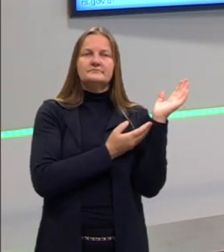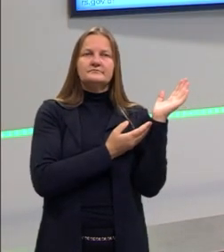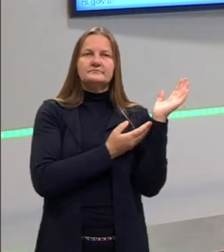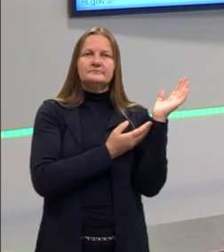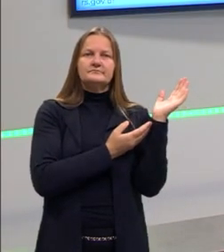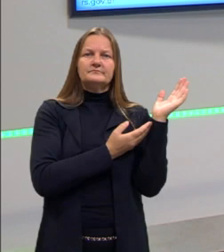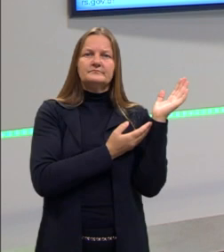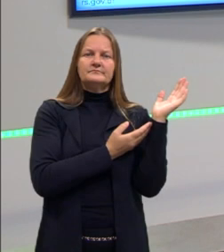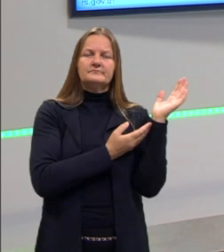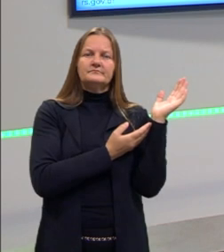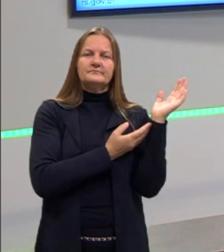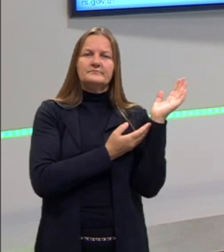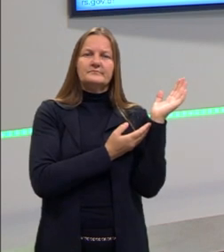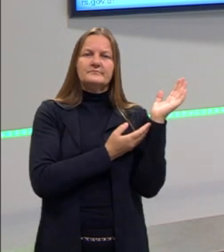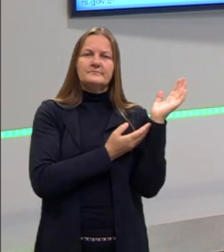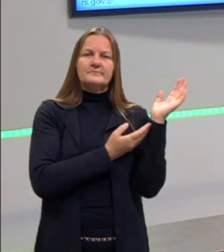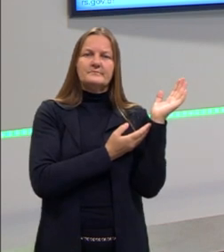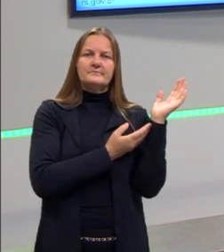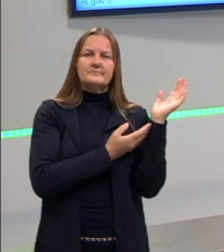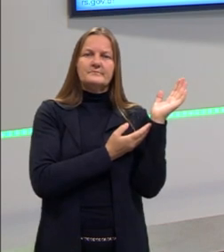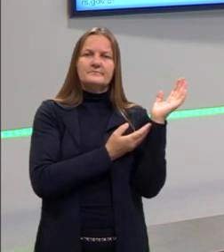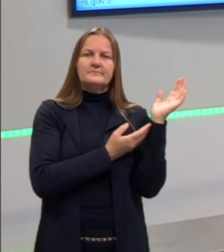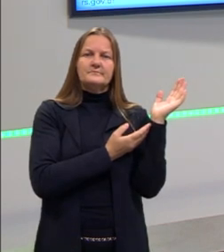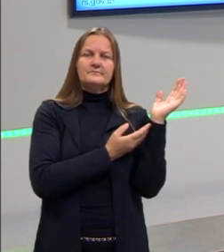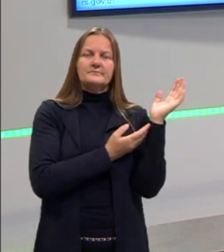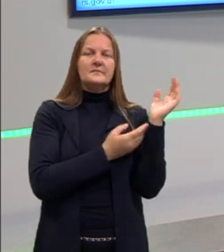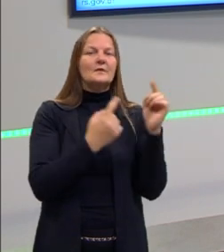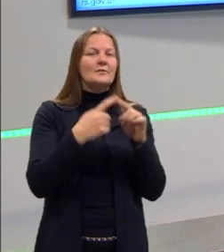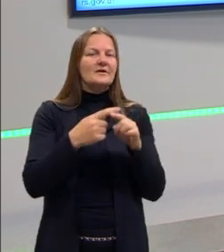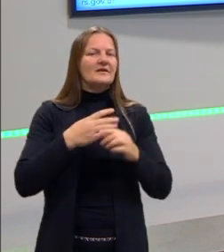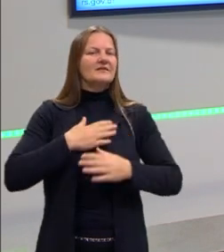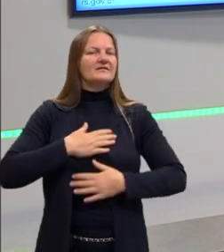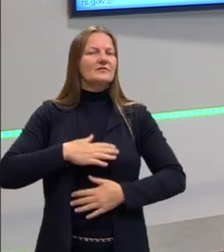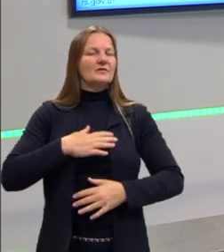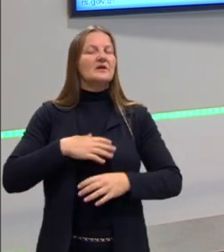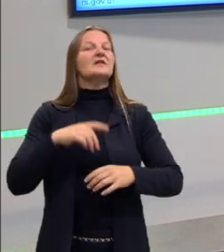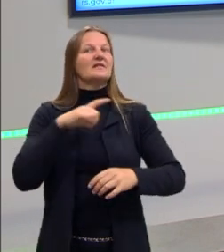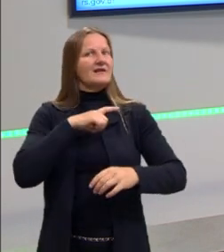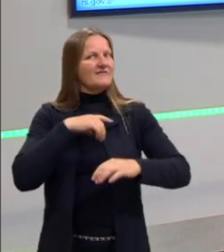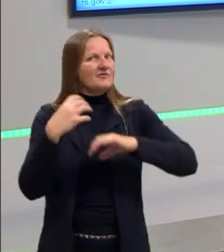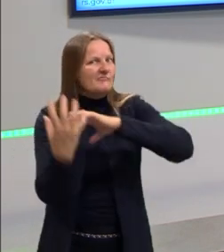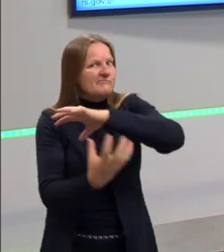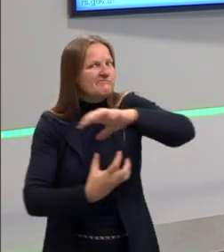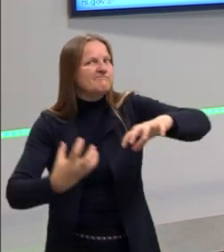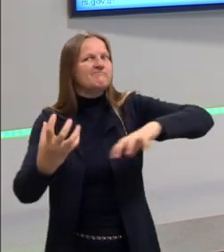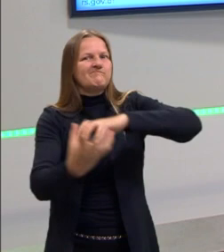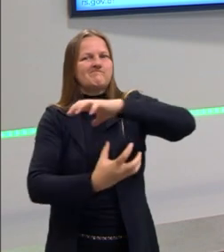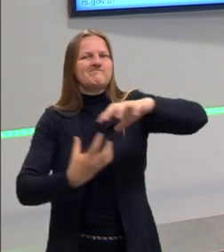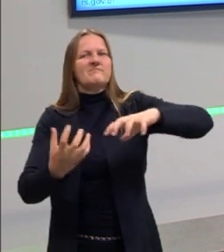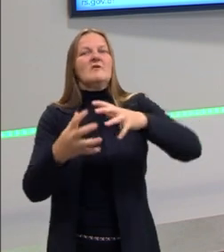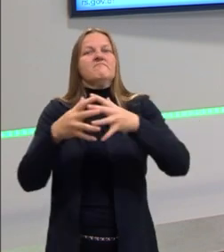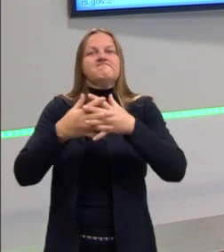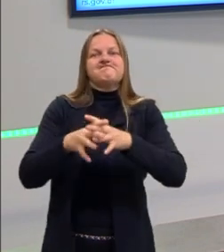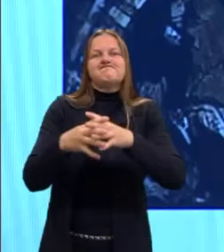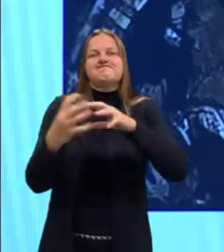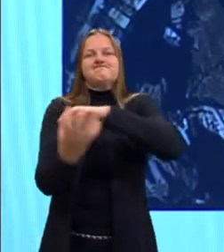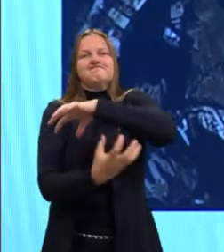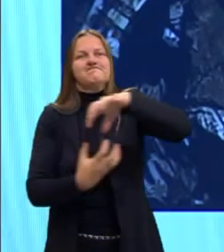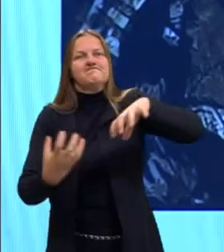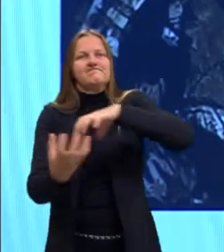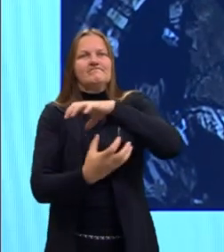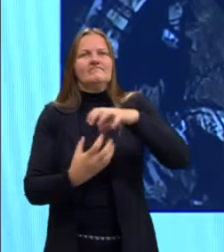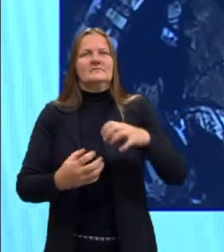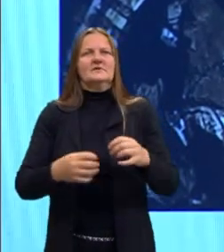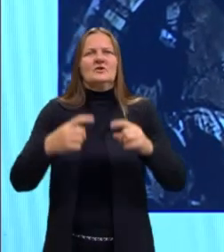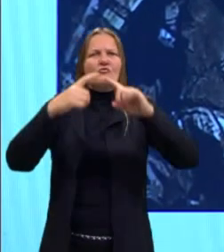Não foi uma coisa, assim, bem tranquila, né? Não, teve revoltas também, certo? Essas revoltas, então,